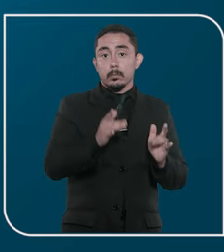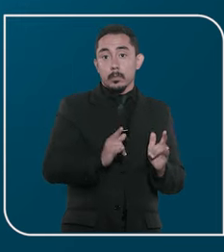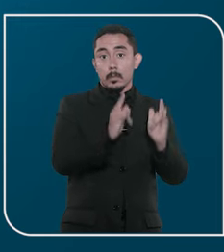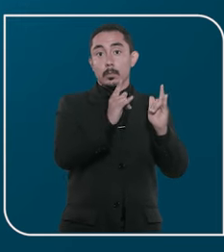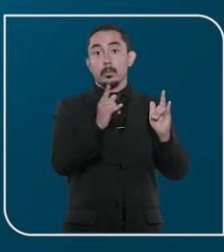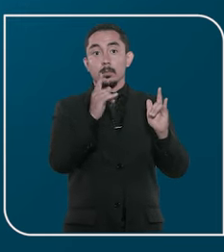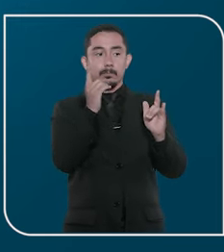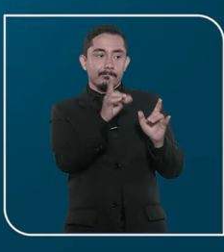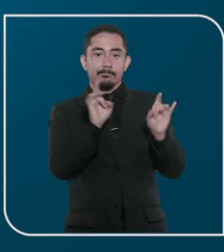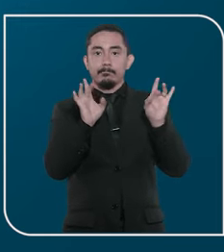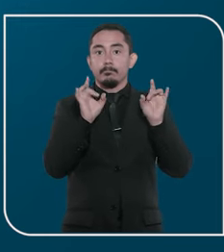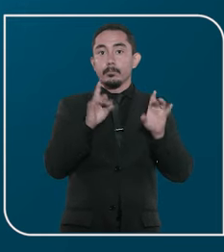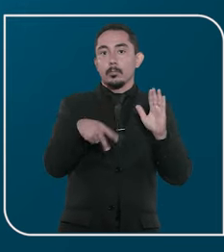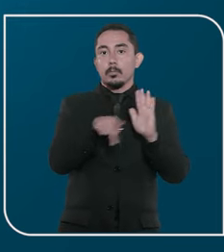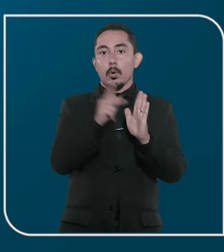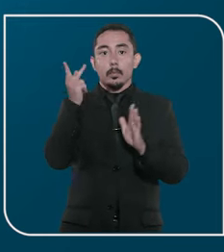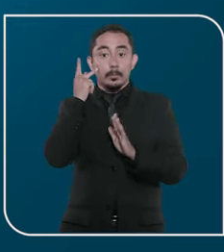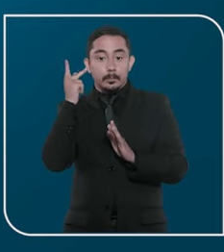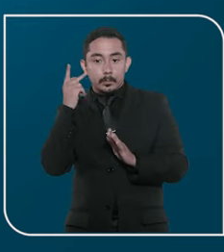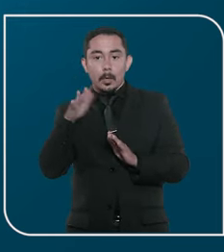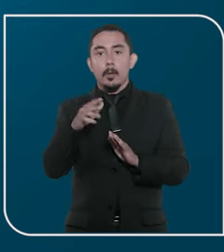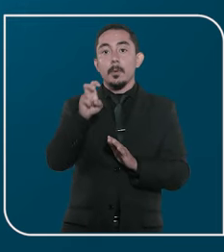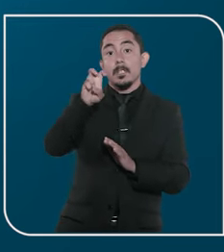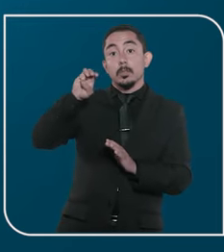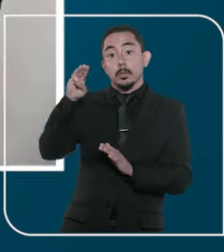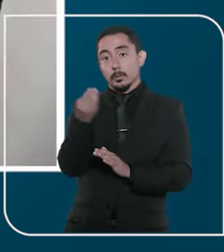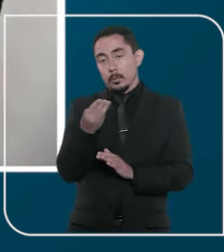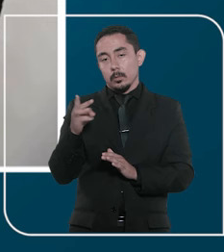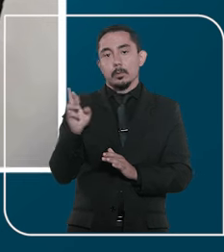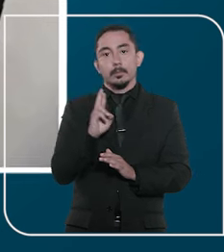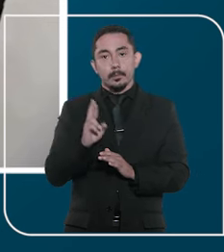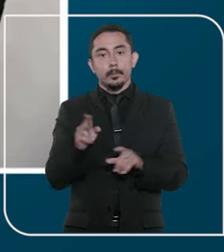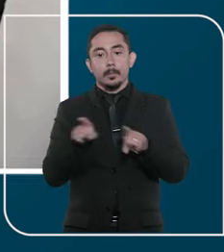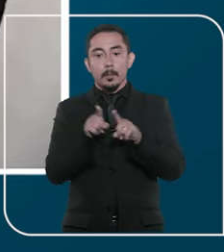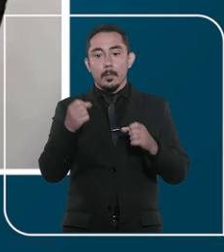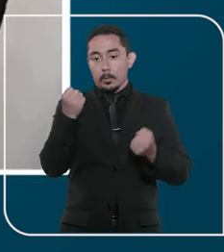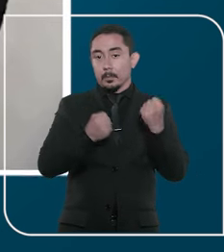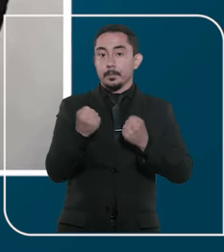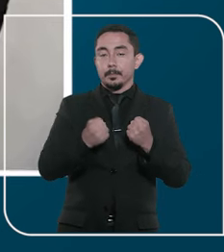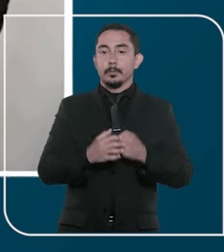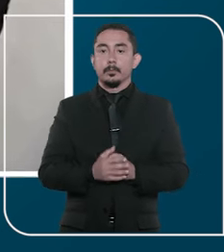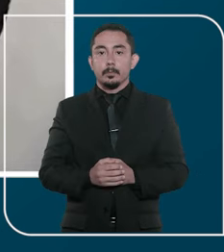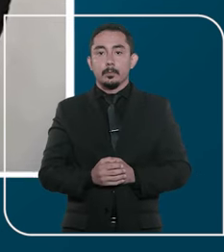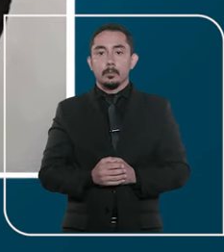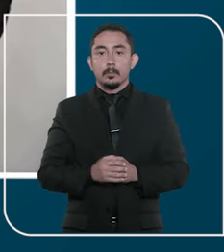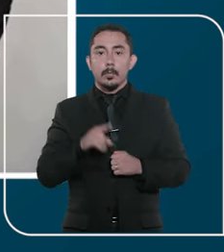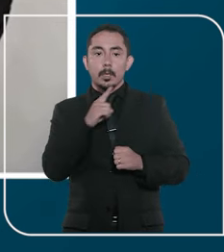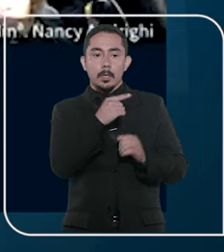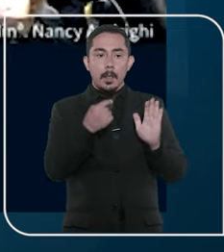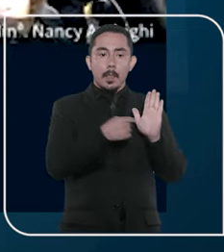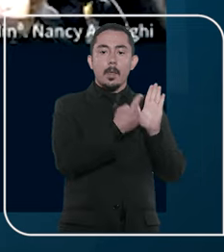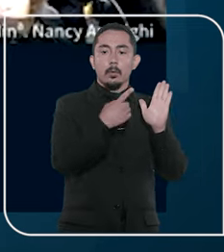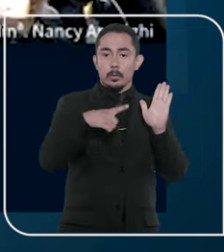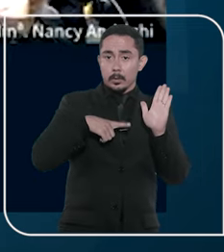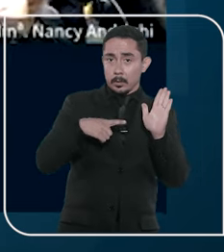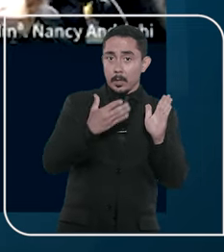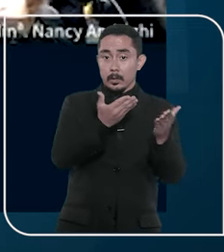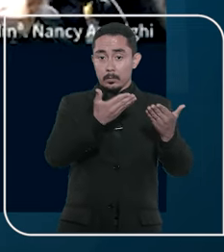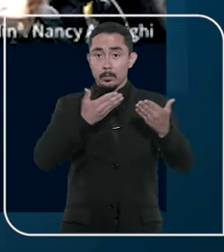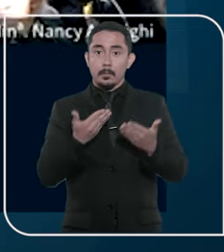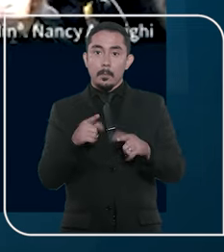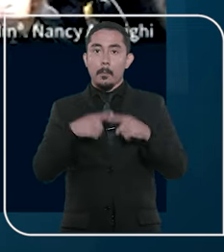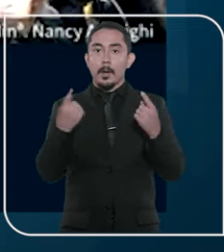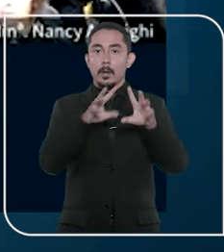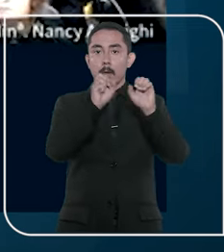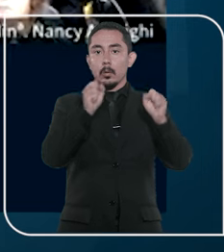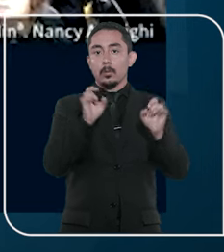com a compra de um apartamento de luxo em São Paulo, avaliado em mais de 5 milhões e de um veículo. Apesar de receber